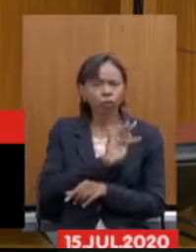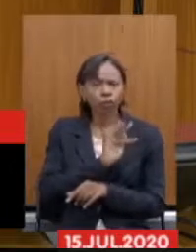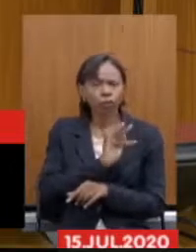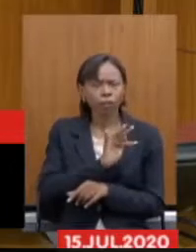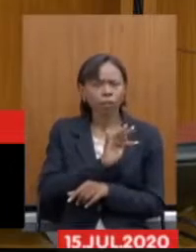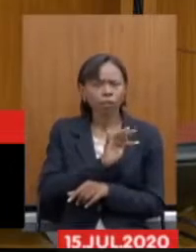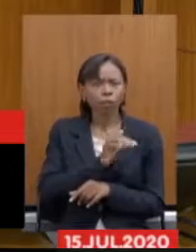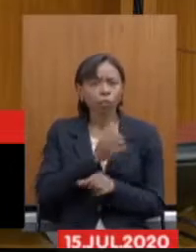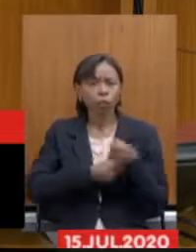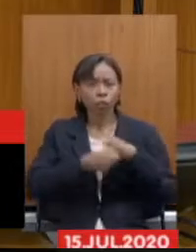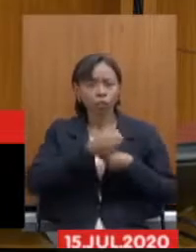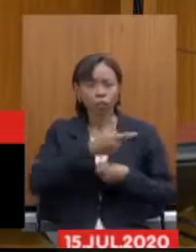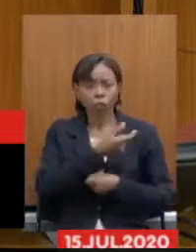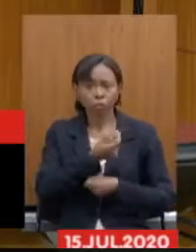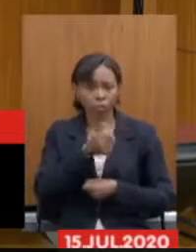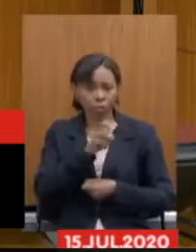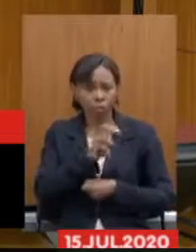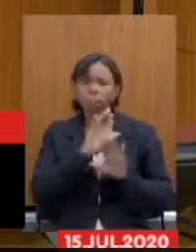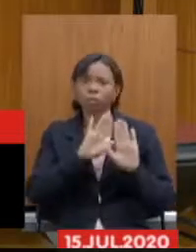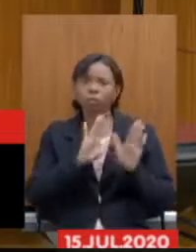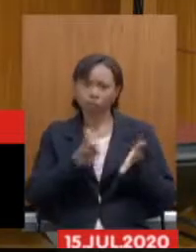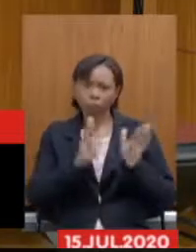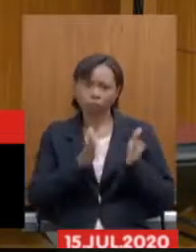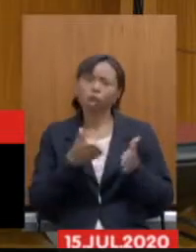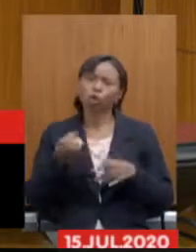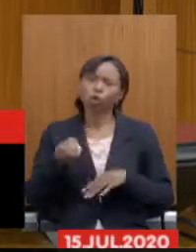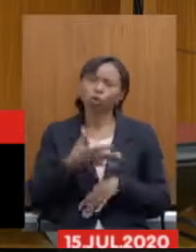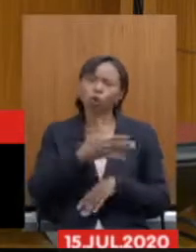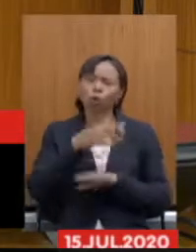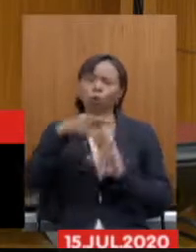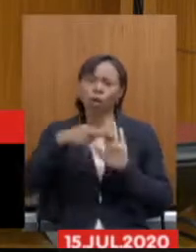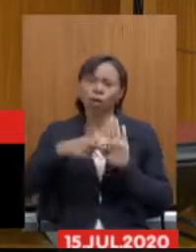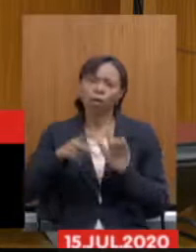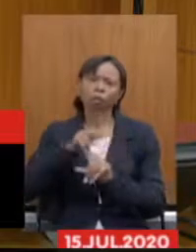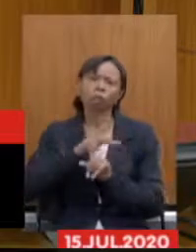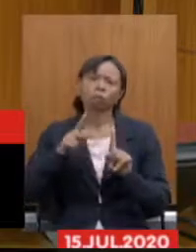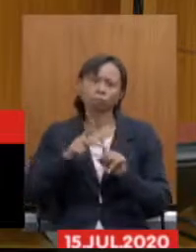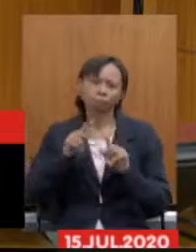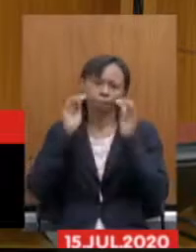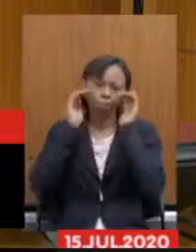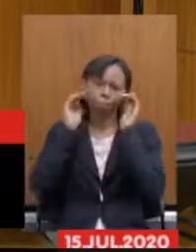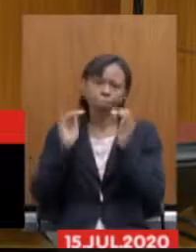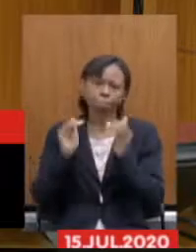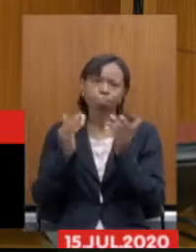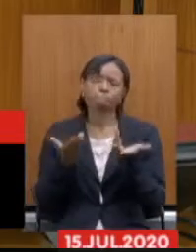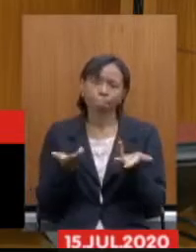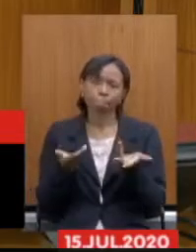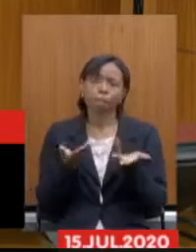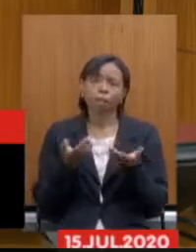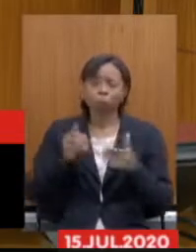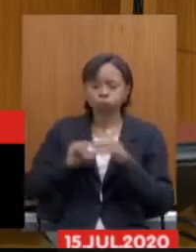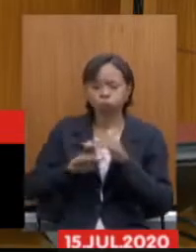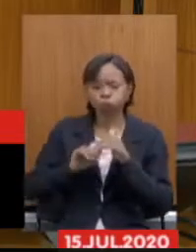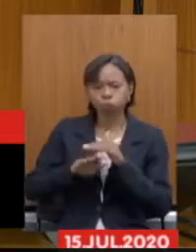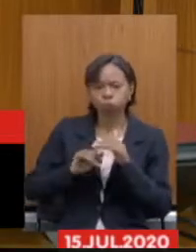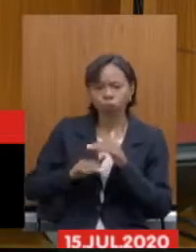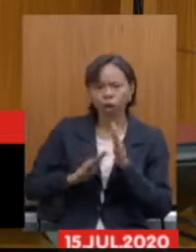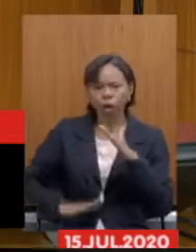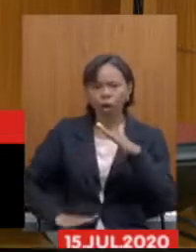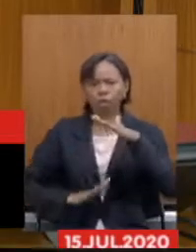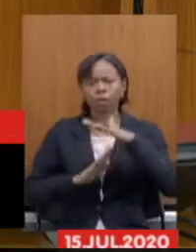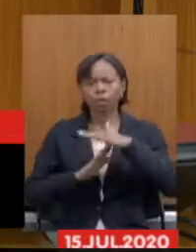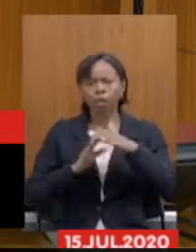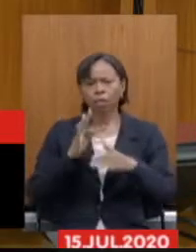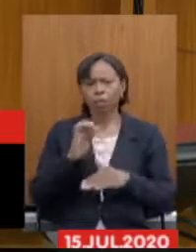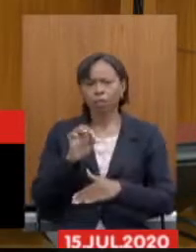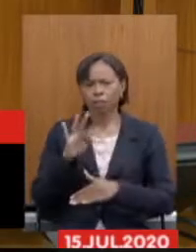já estão sujeitos às novas regras previdenciárias, ou seja, contribuem no máximo sobre o teto